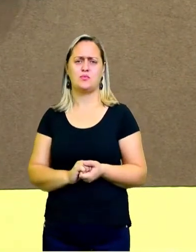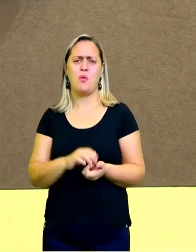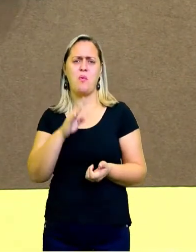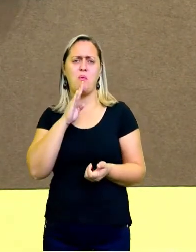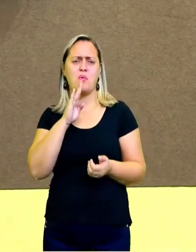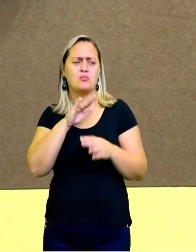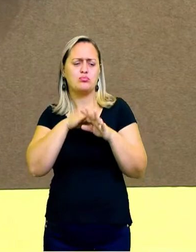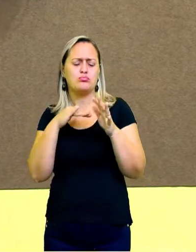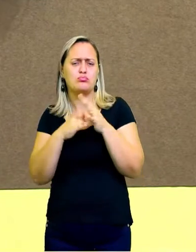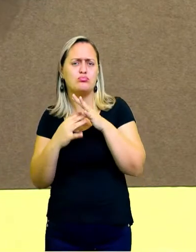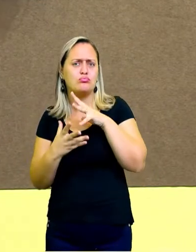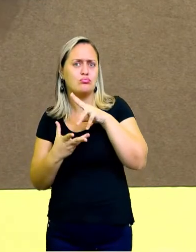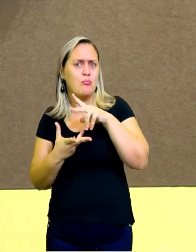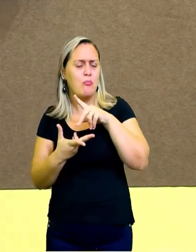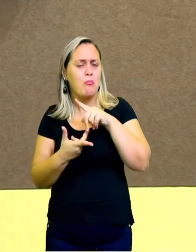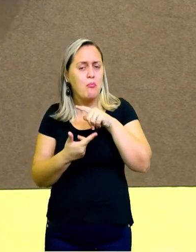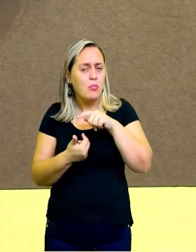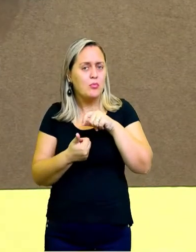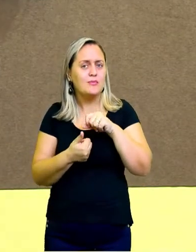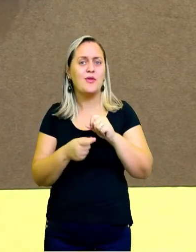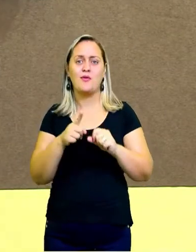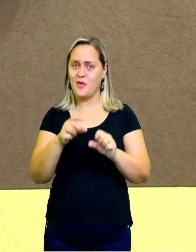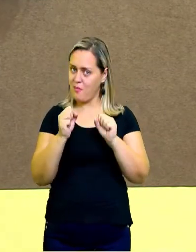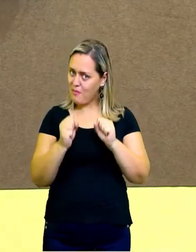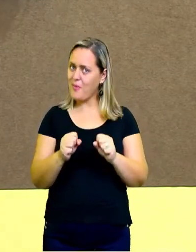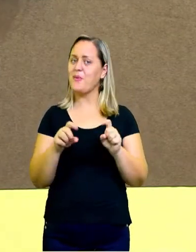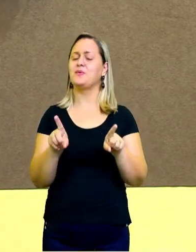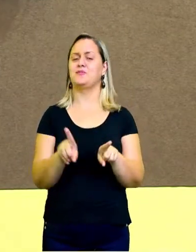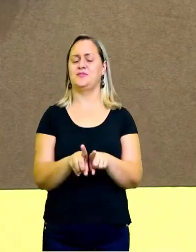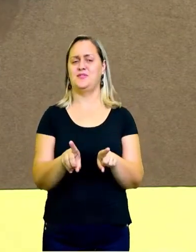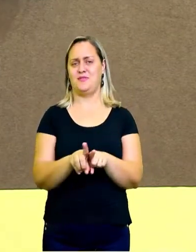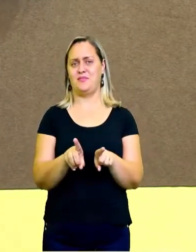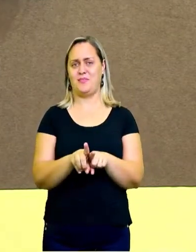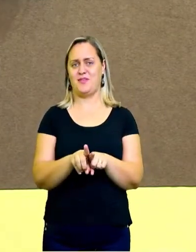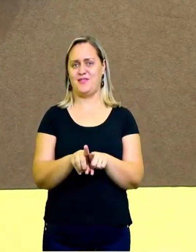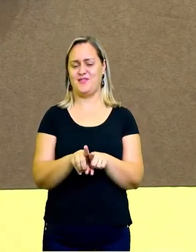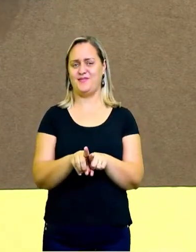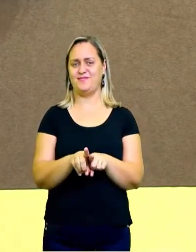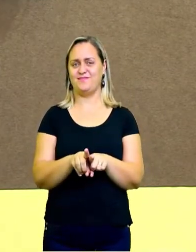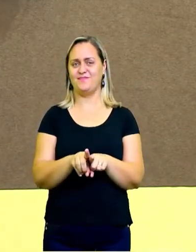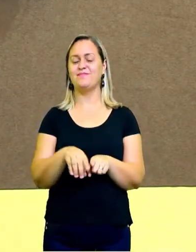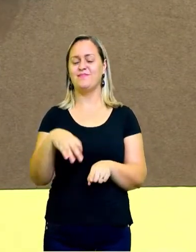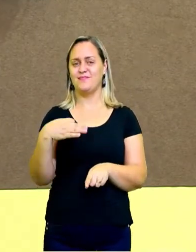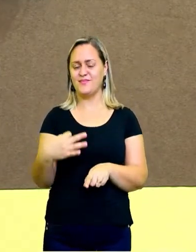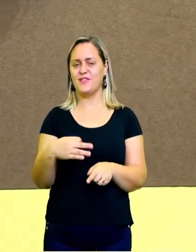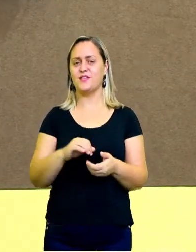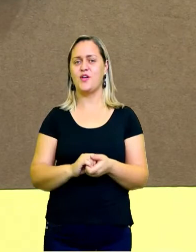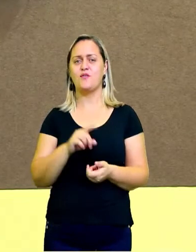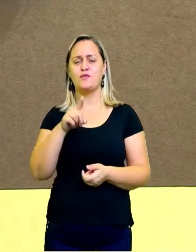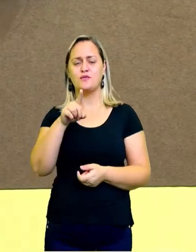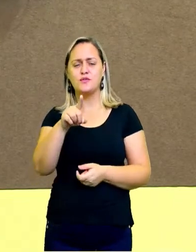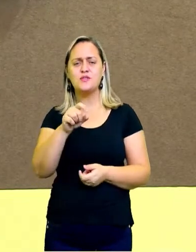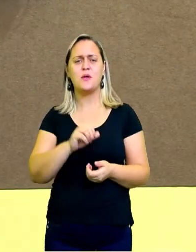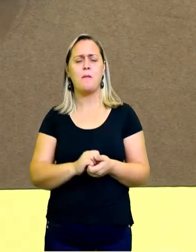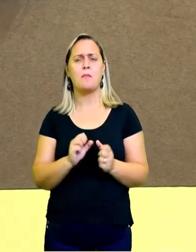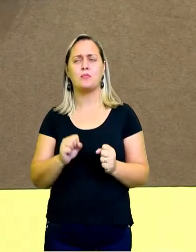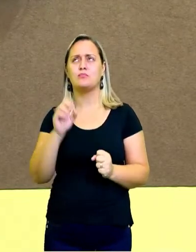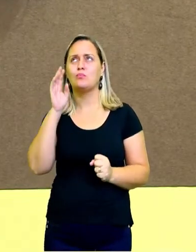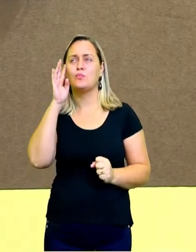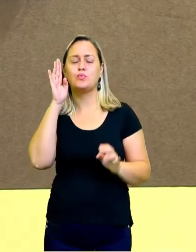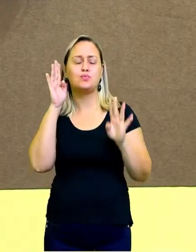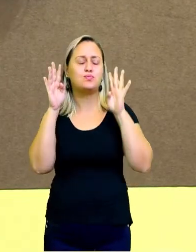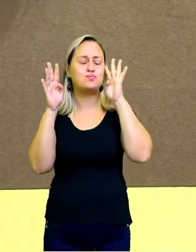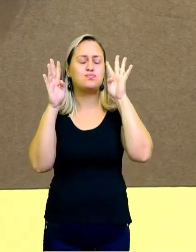impressionismo. Então, para vocês fazerem essa atividade, você vai usar muito, mas muito, a sua imaginação.